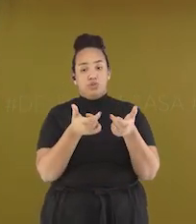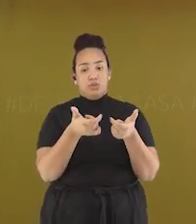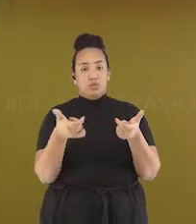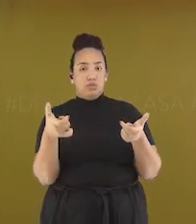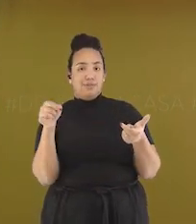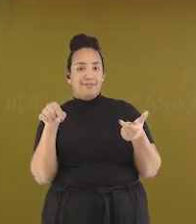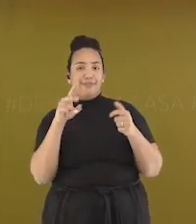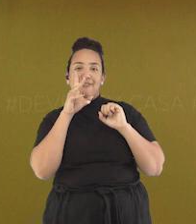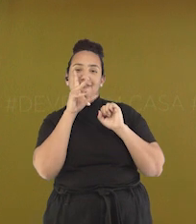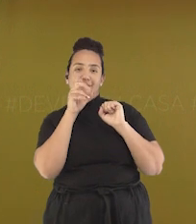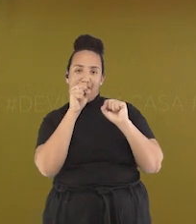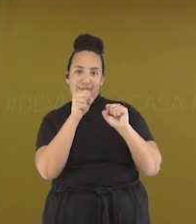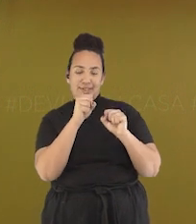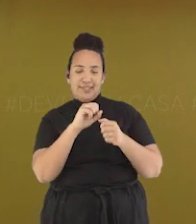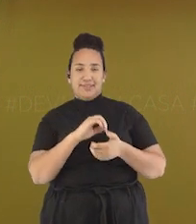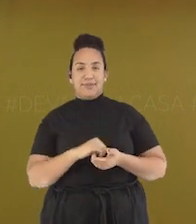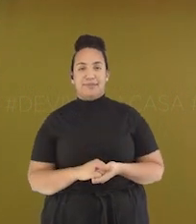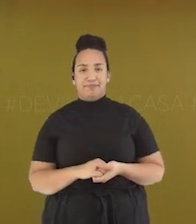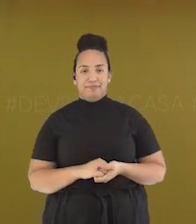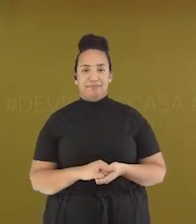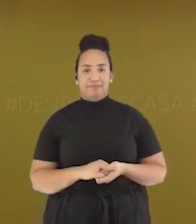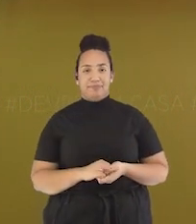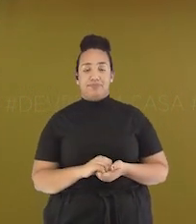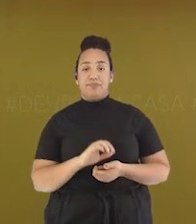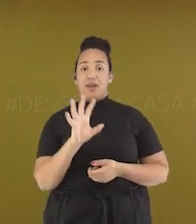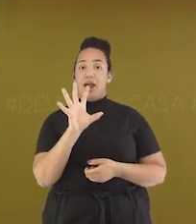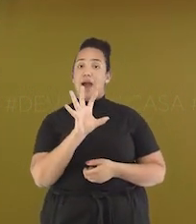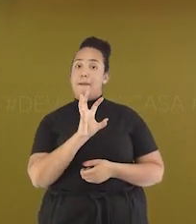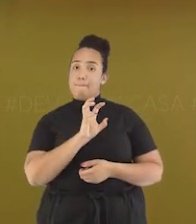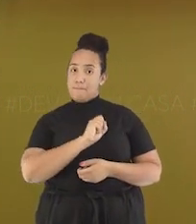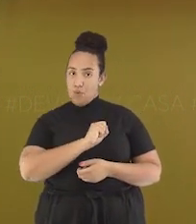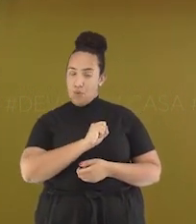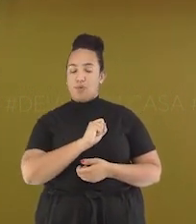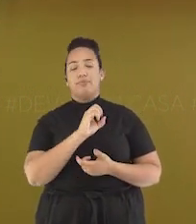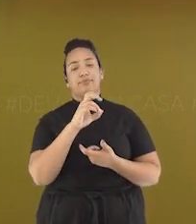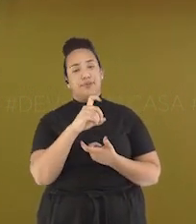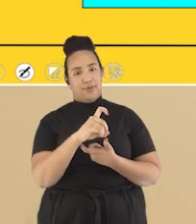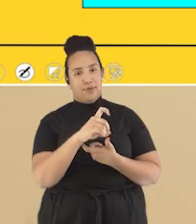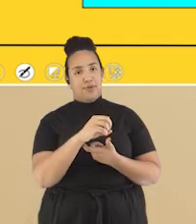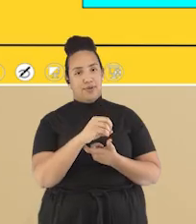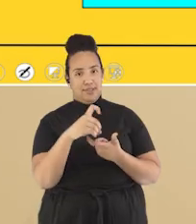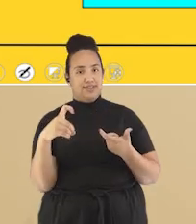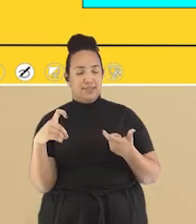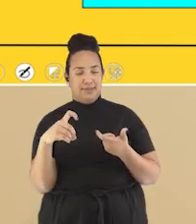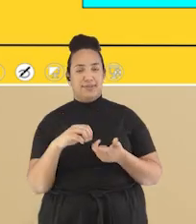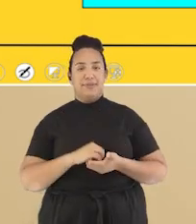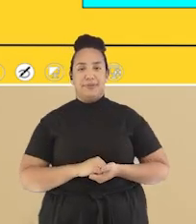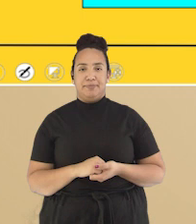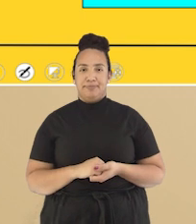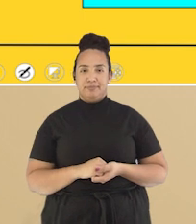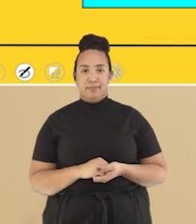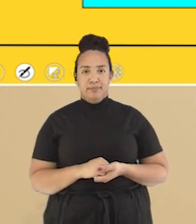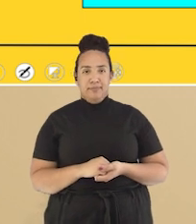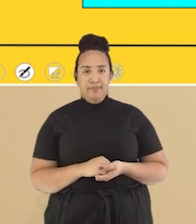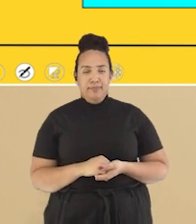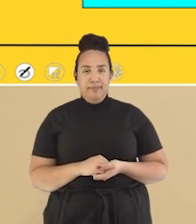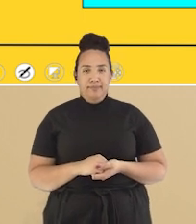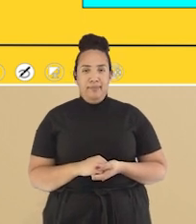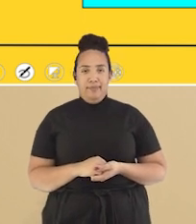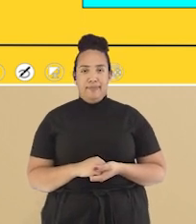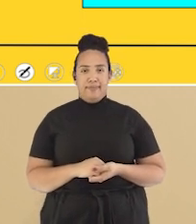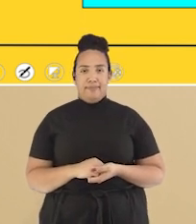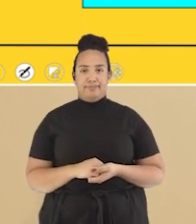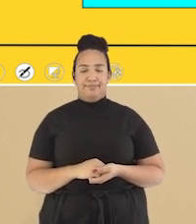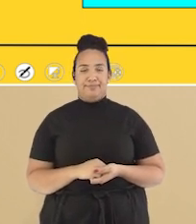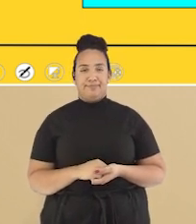A palavra amor É uma palavra oxítona Então vamos lá Amor Sílaba tônica